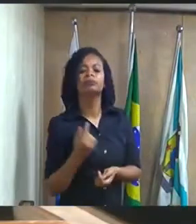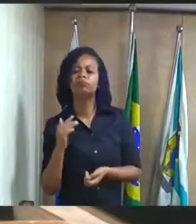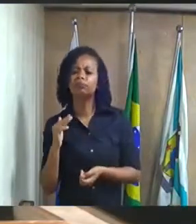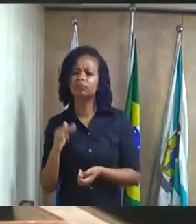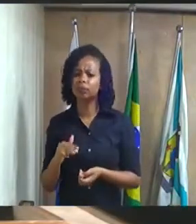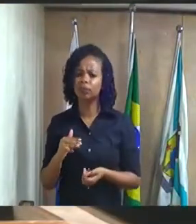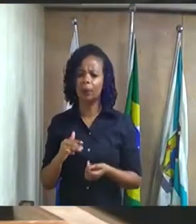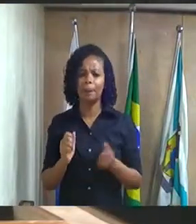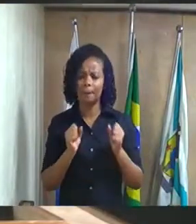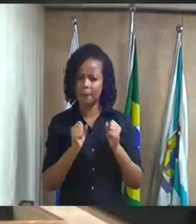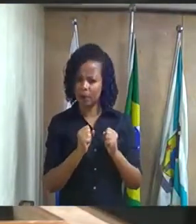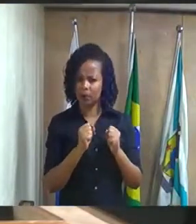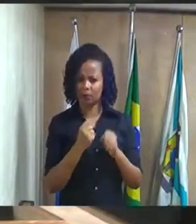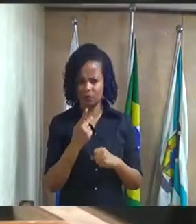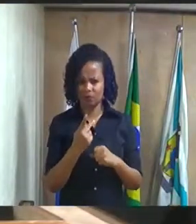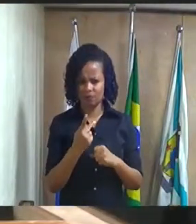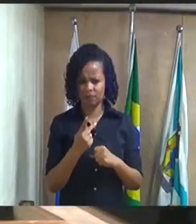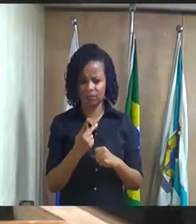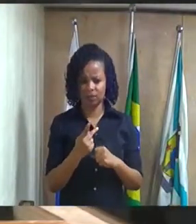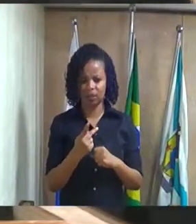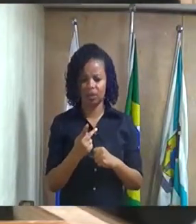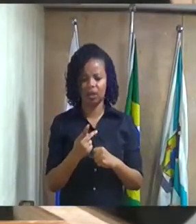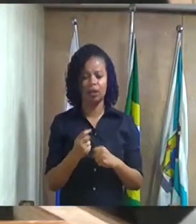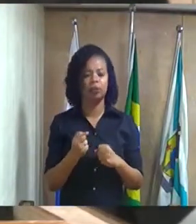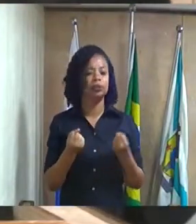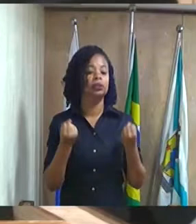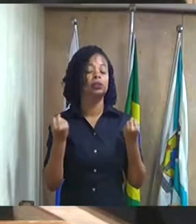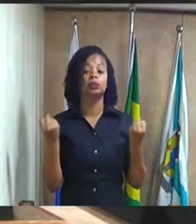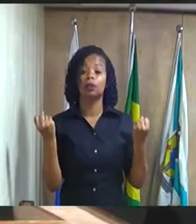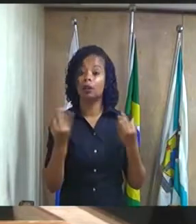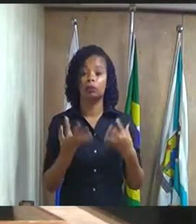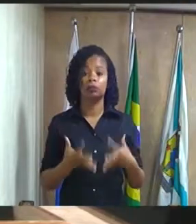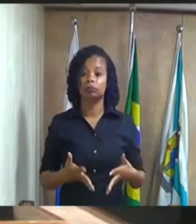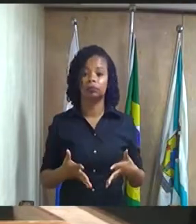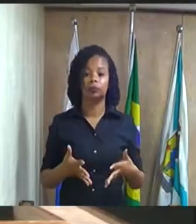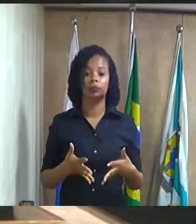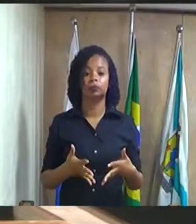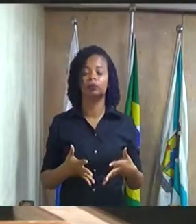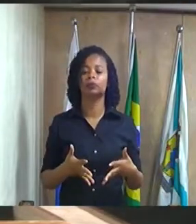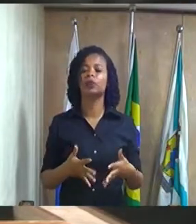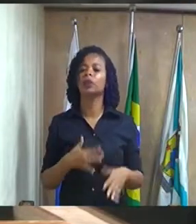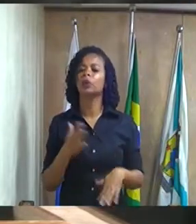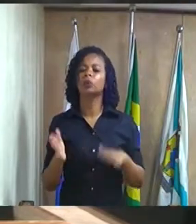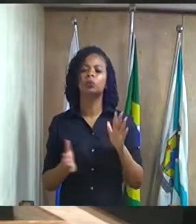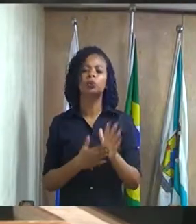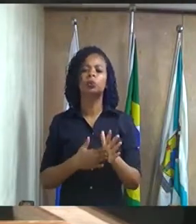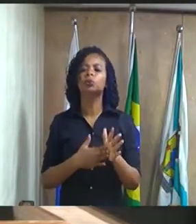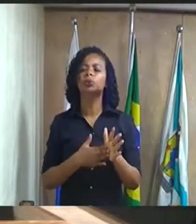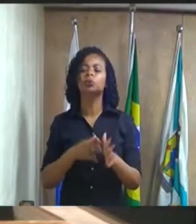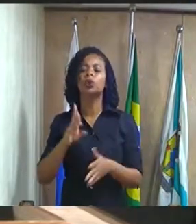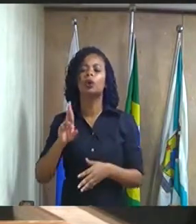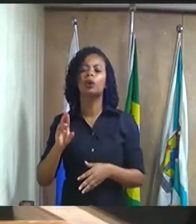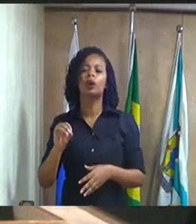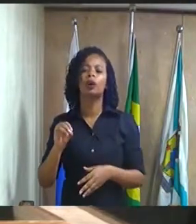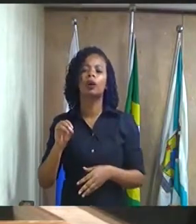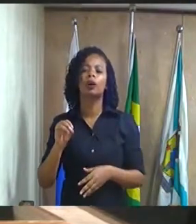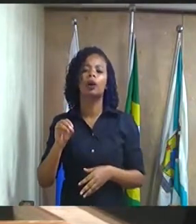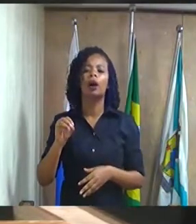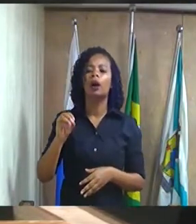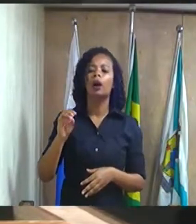excelência me concede essa parte só para titar o esclarecimento os reboques e a atuação da polícia militar